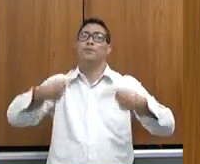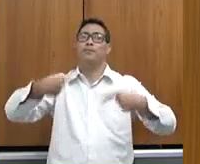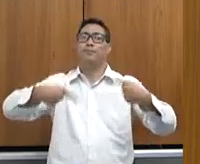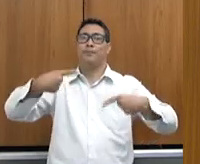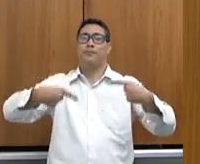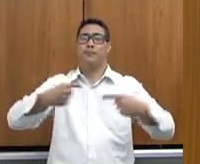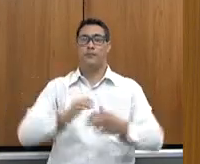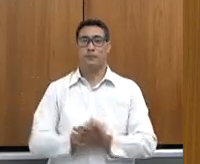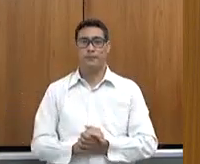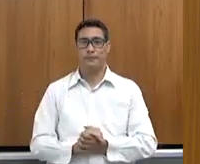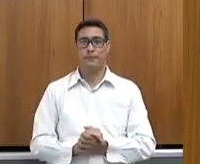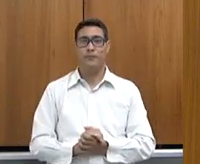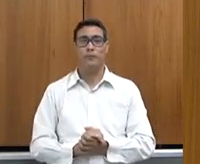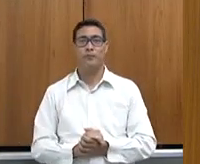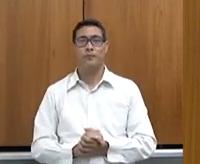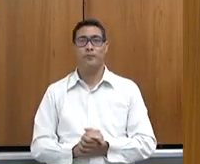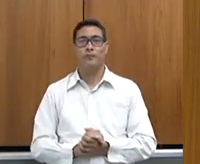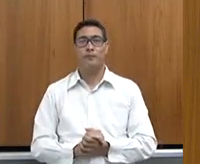Bom,